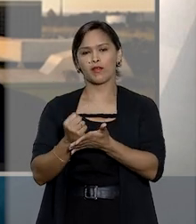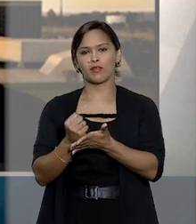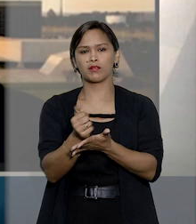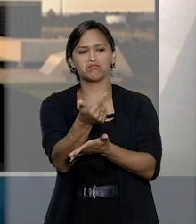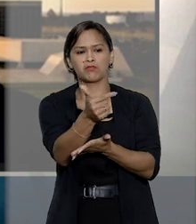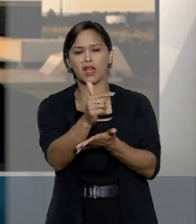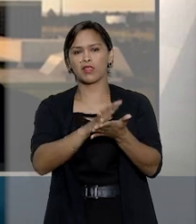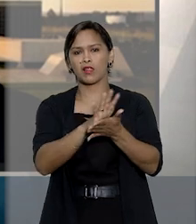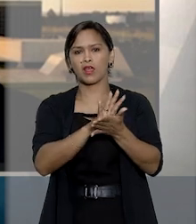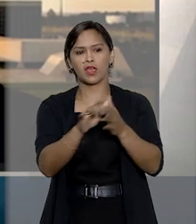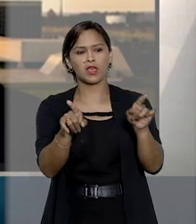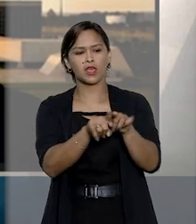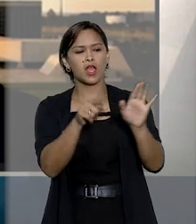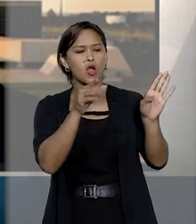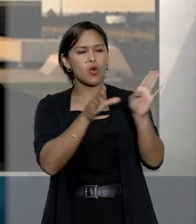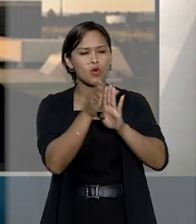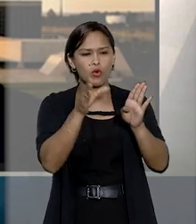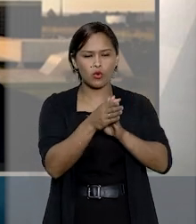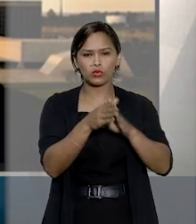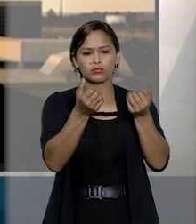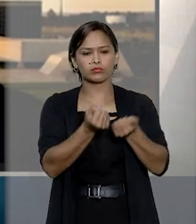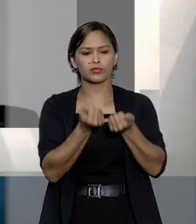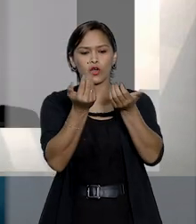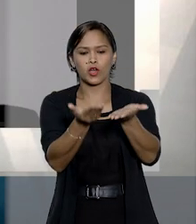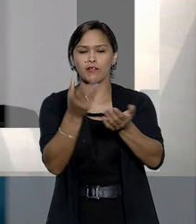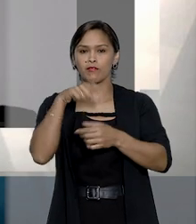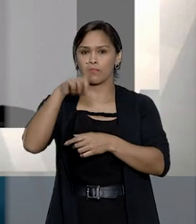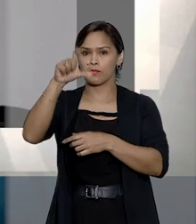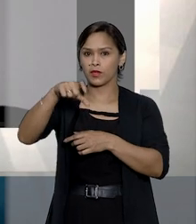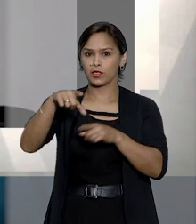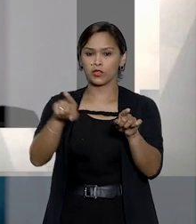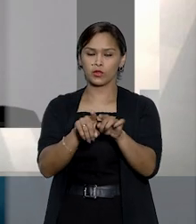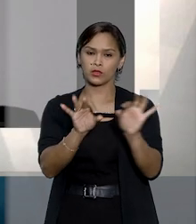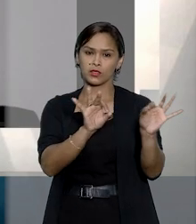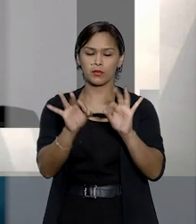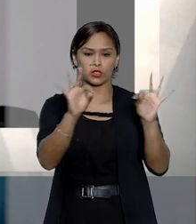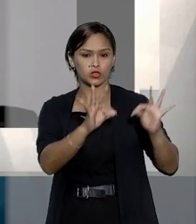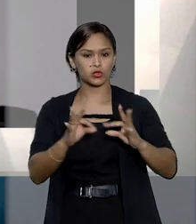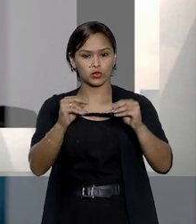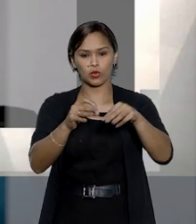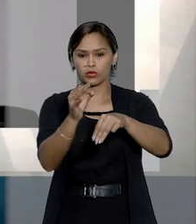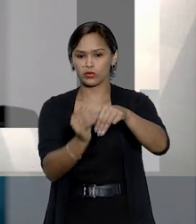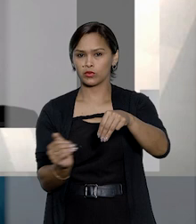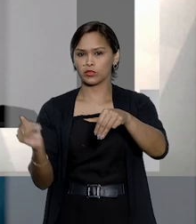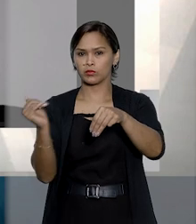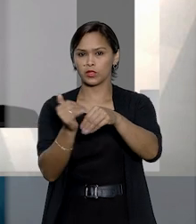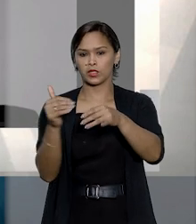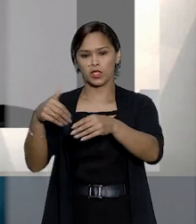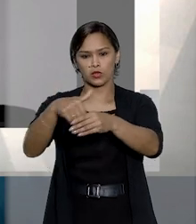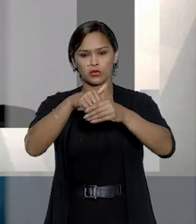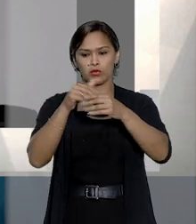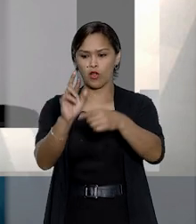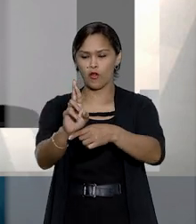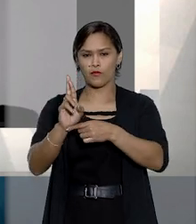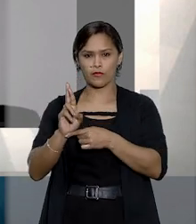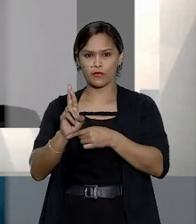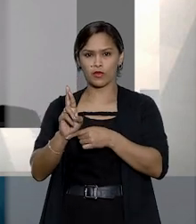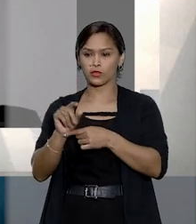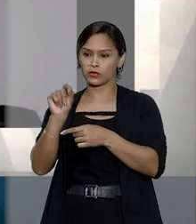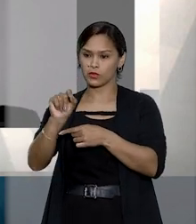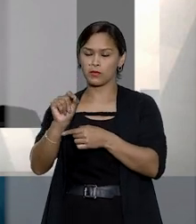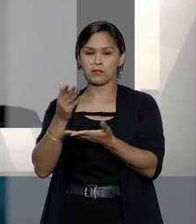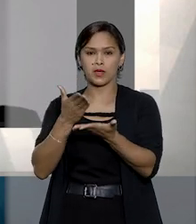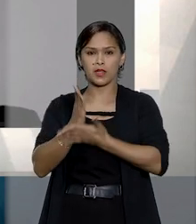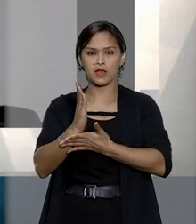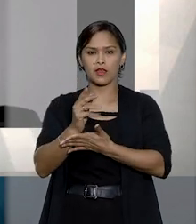é um dos meios de consulta disponíveis para o credor. Assim, por unanimidade, a terceira turma seguiu o voto da relatora